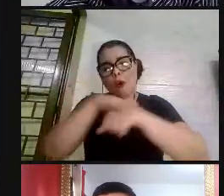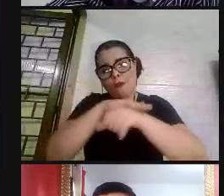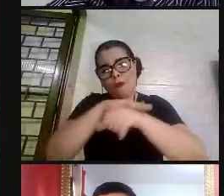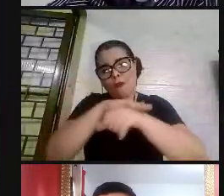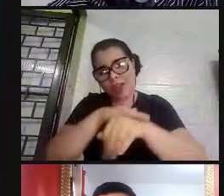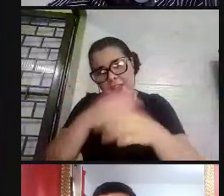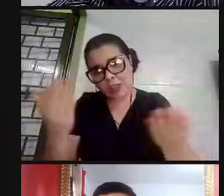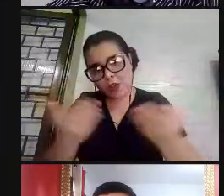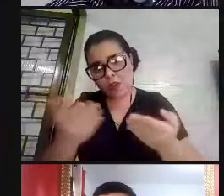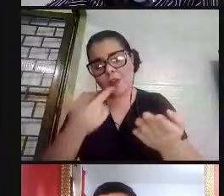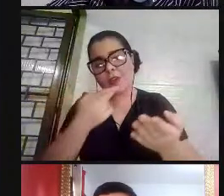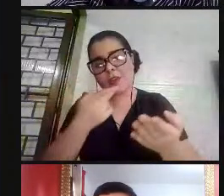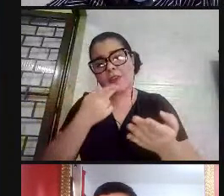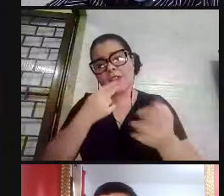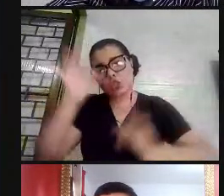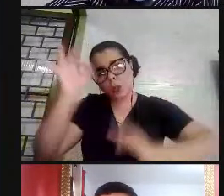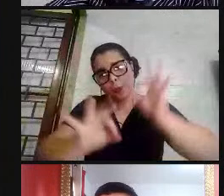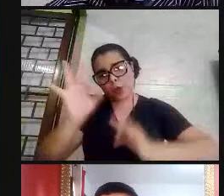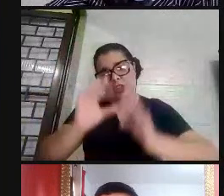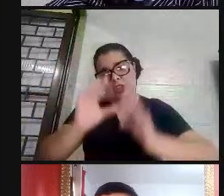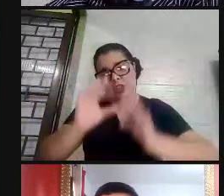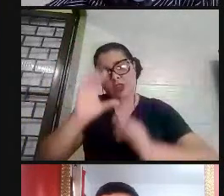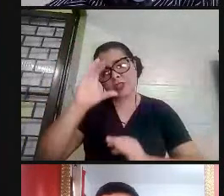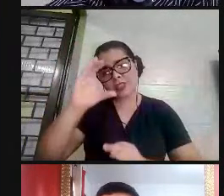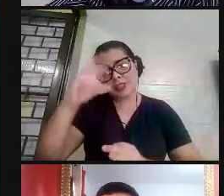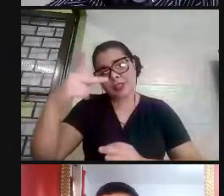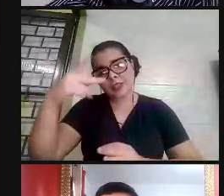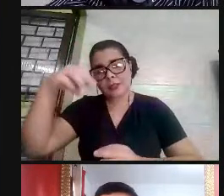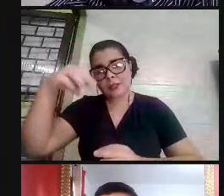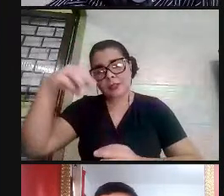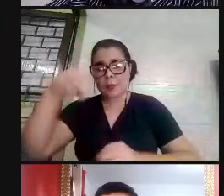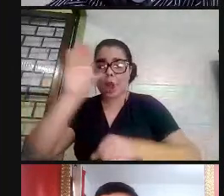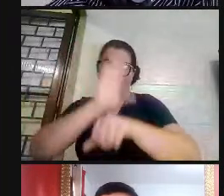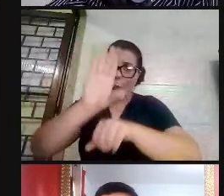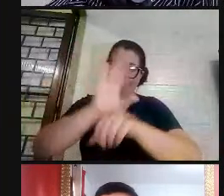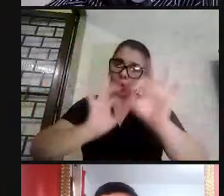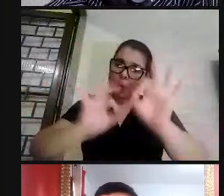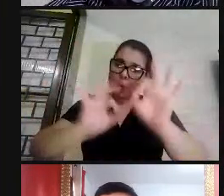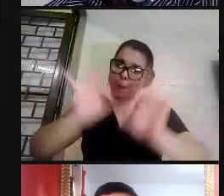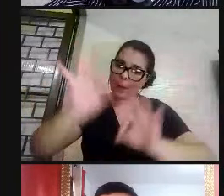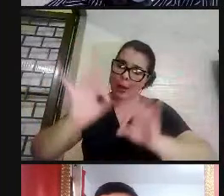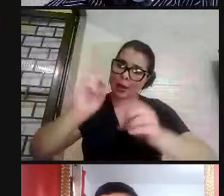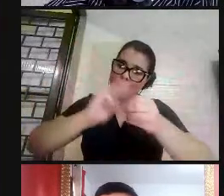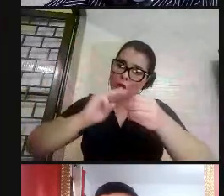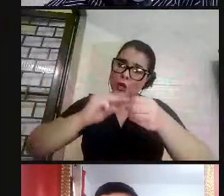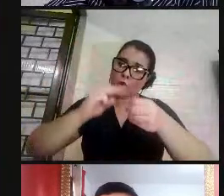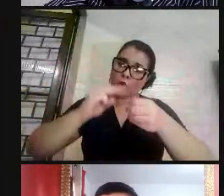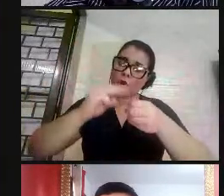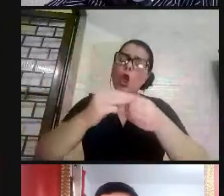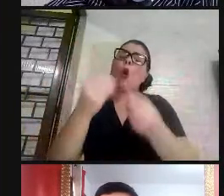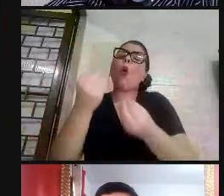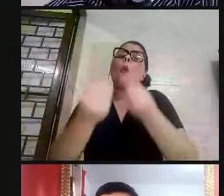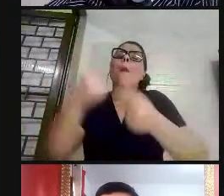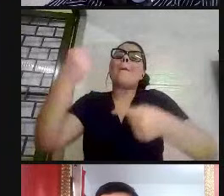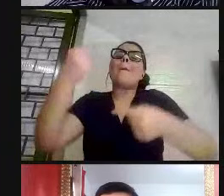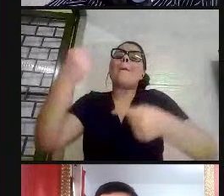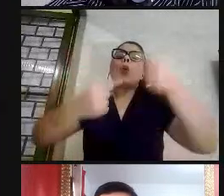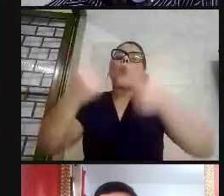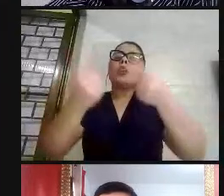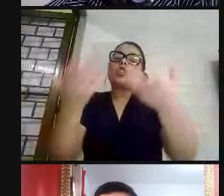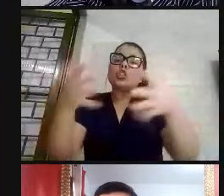projeto CPM, curso preparatório municipal com uma política de inclusão em